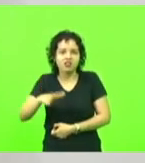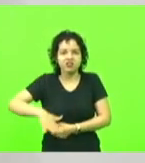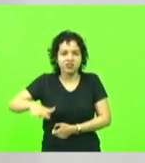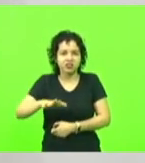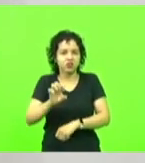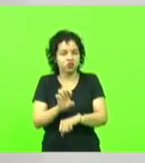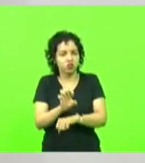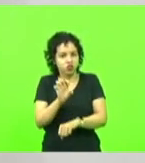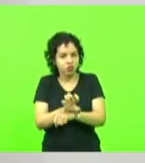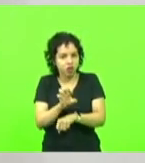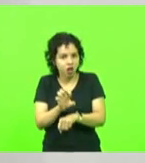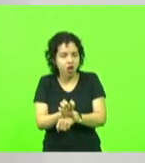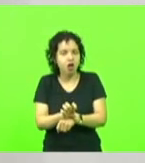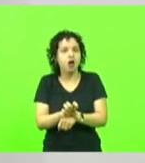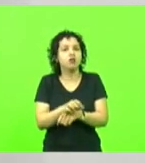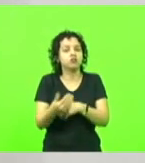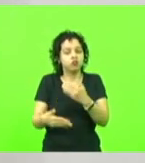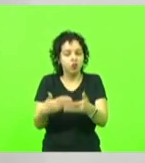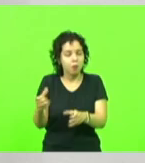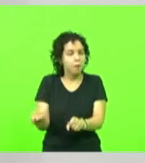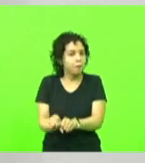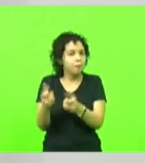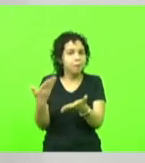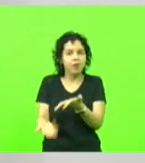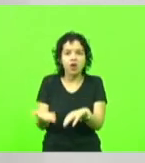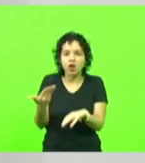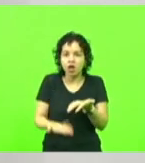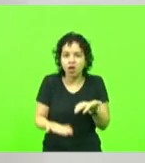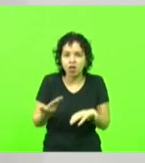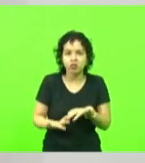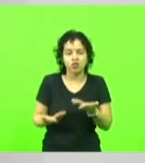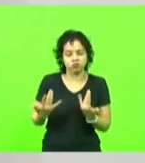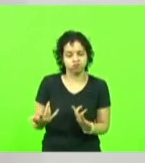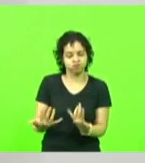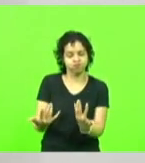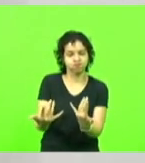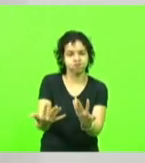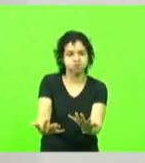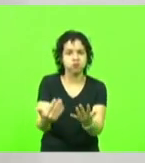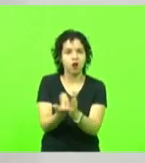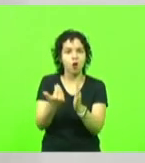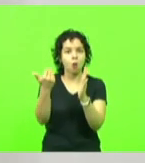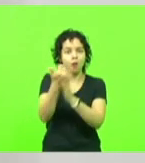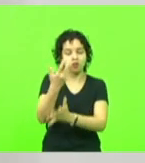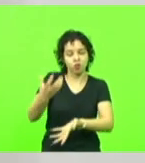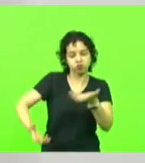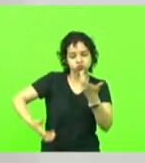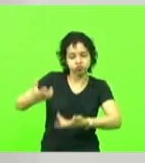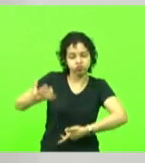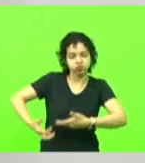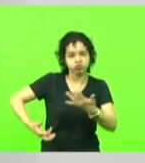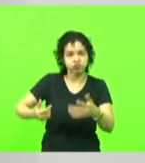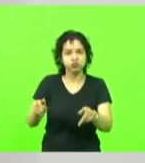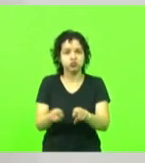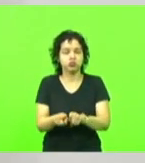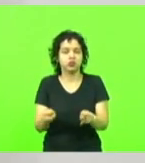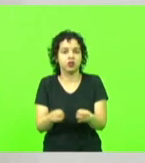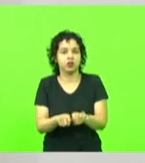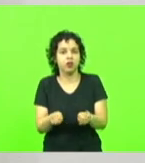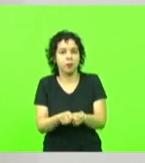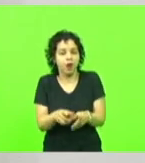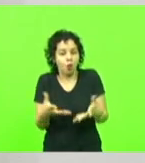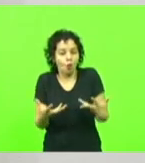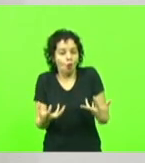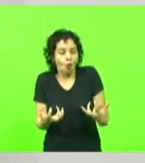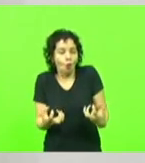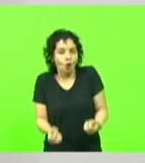provocam perdas significativas nas plantações, aumentam o risco de incêndios ambientais, causam o assoreamento de rios e